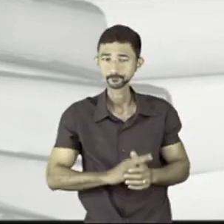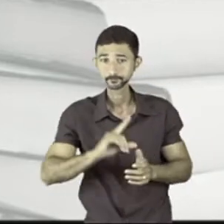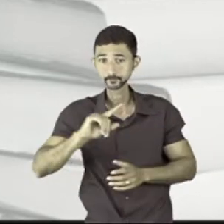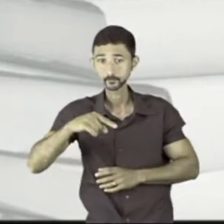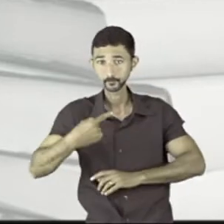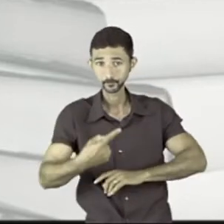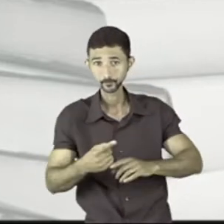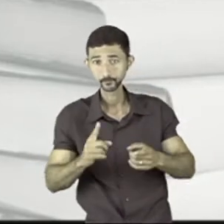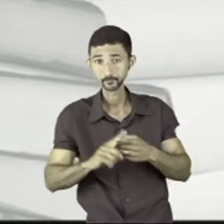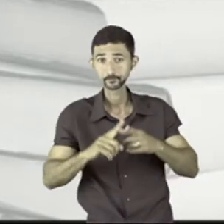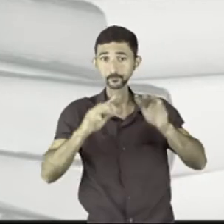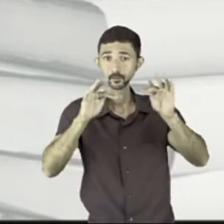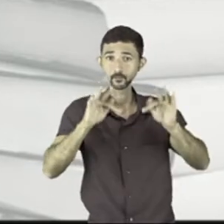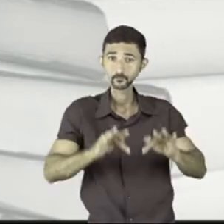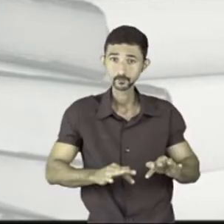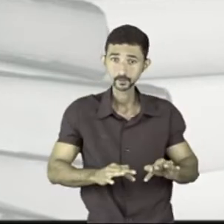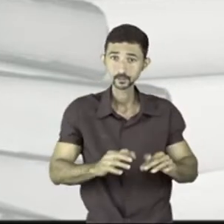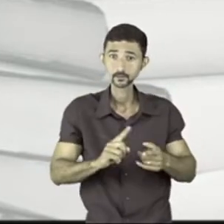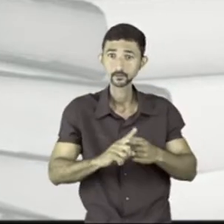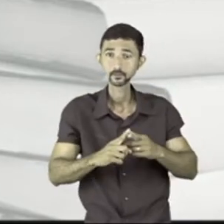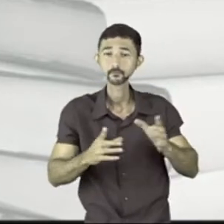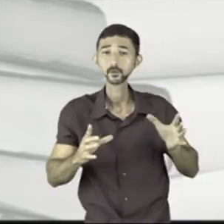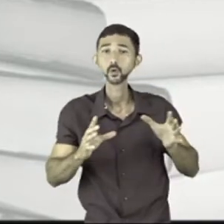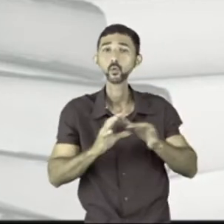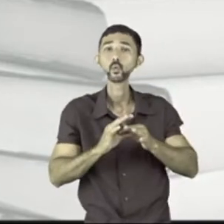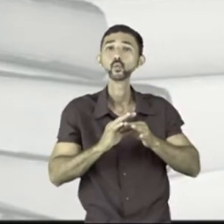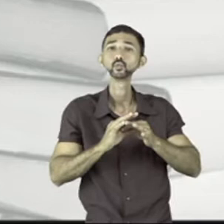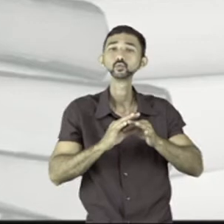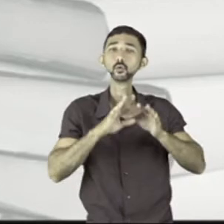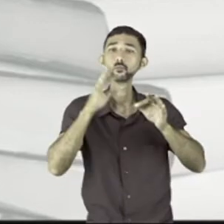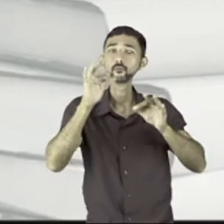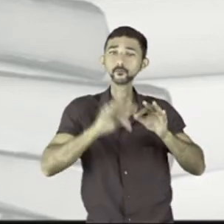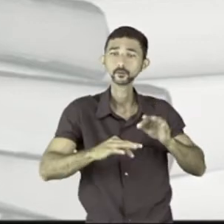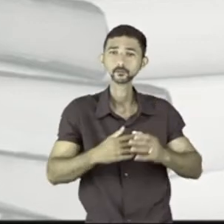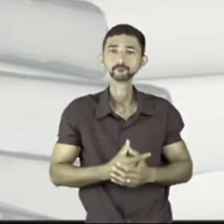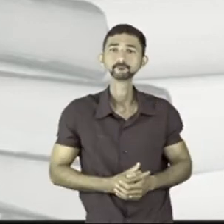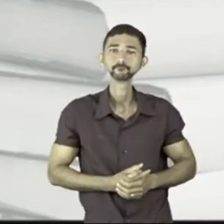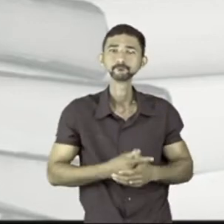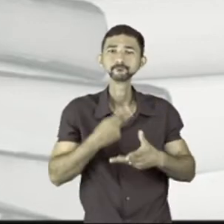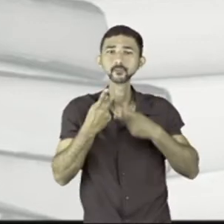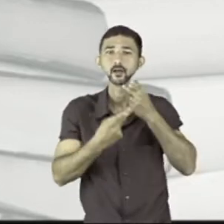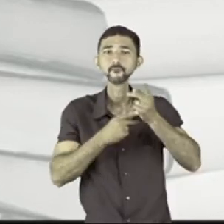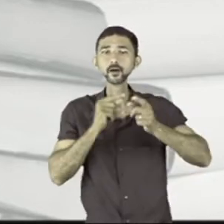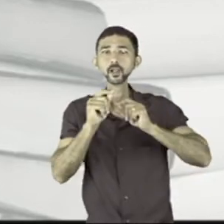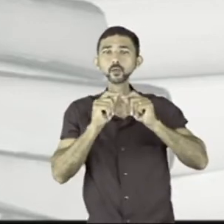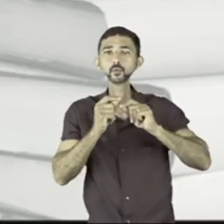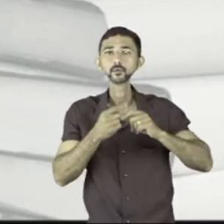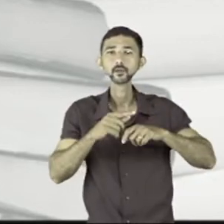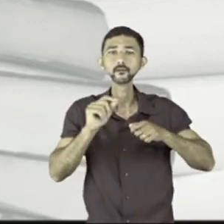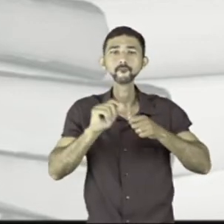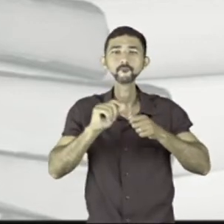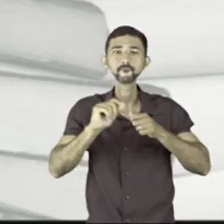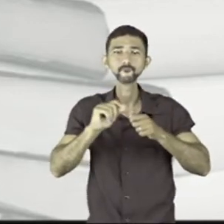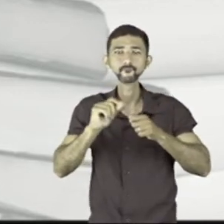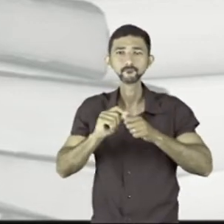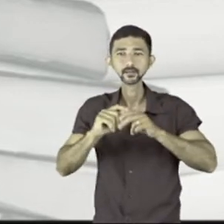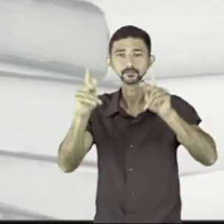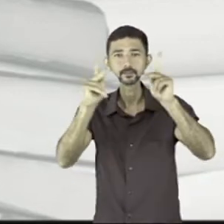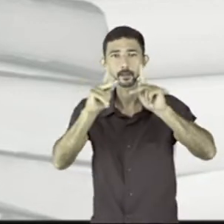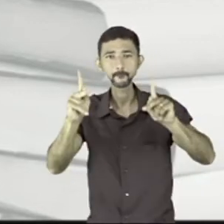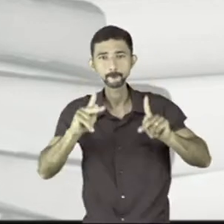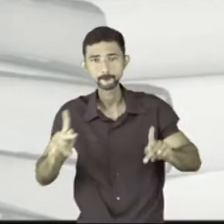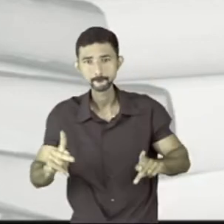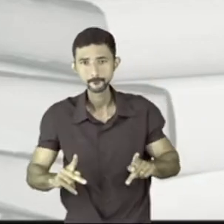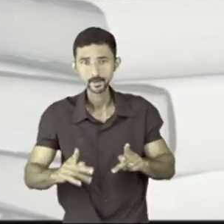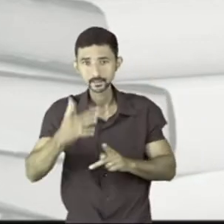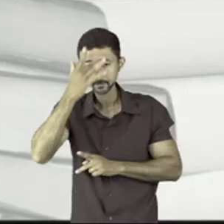final eu finalizo, inclusive, com uma conjunção conclusiva aqui, dizendo o que poderia ser feito para que a paz que as